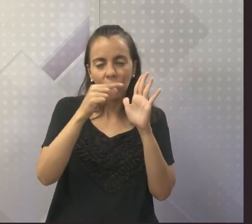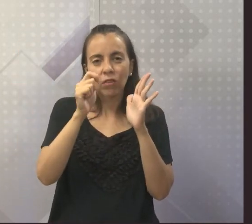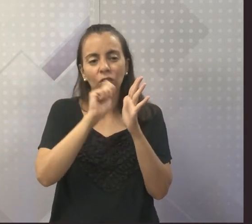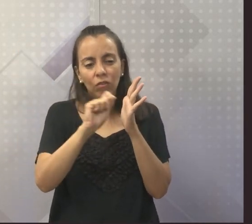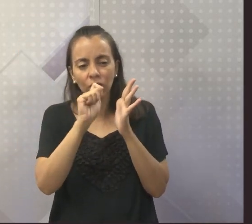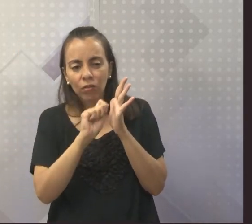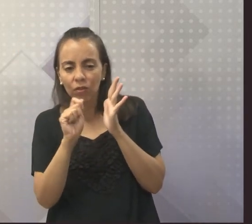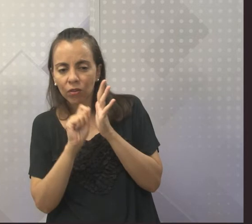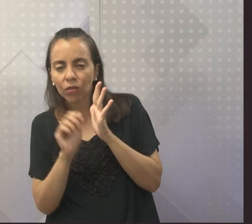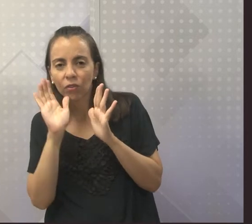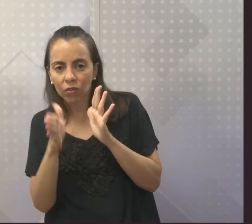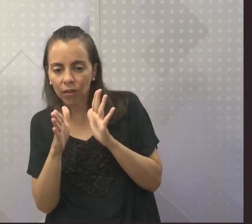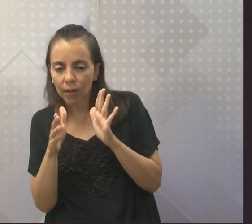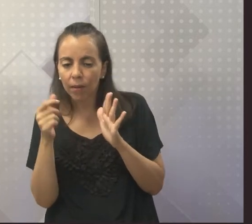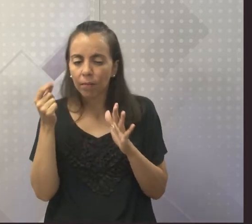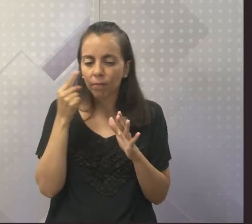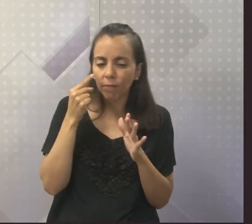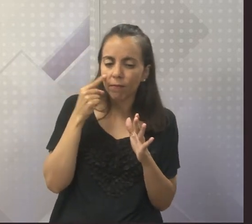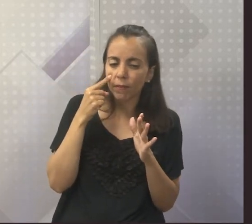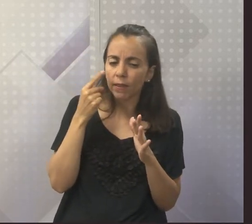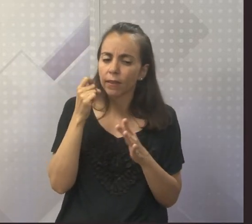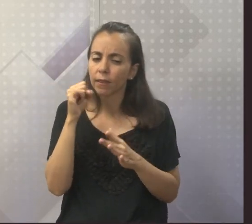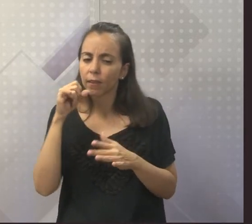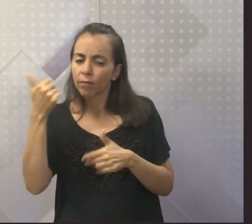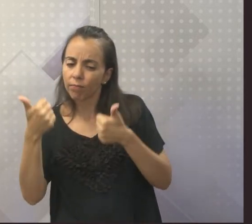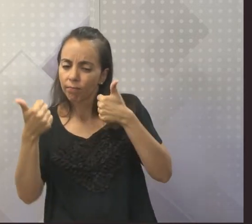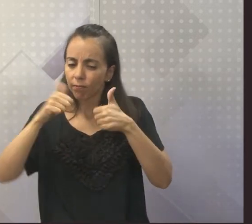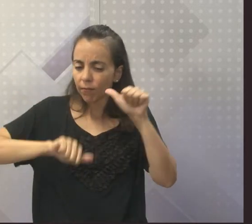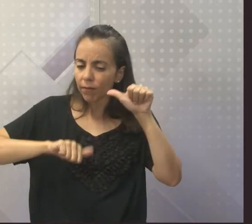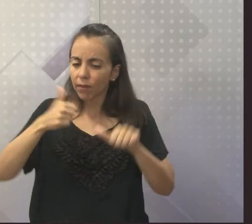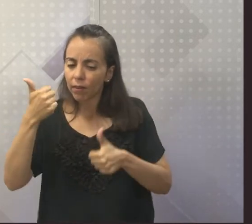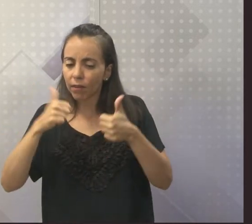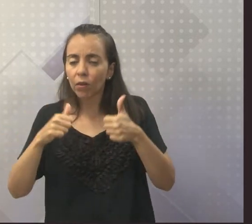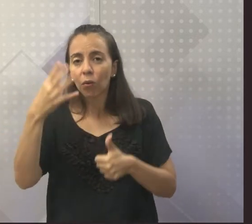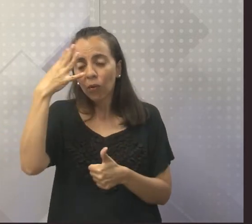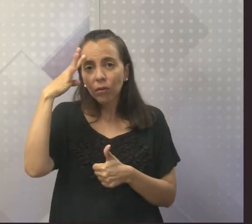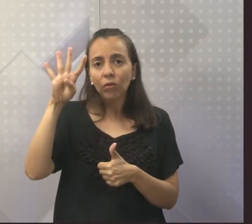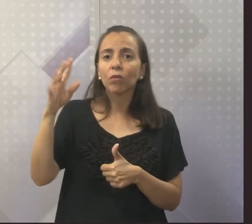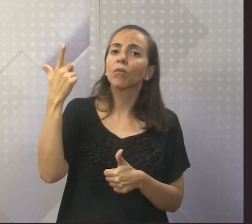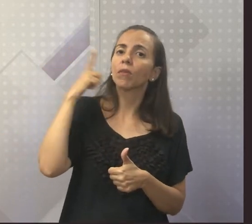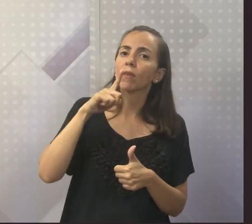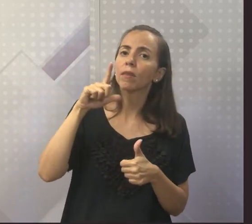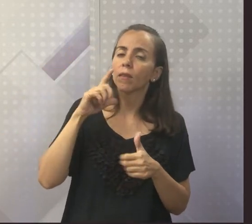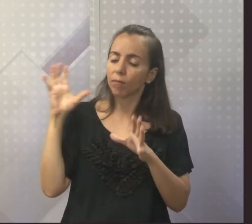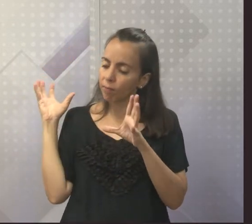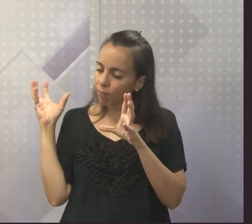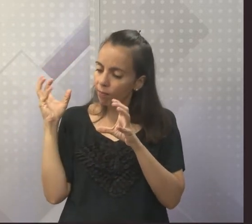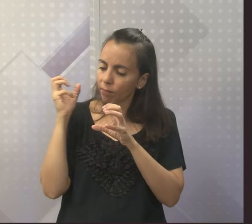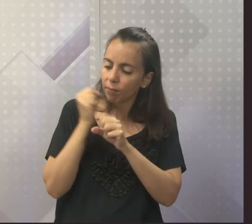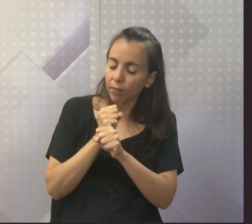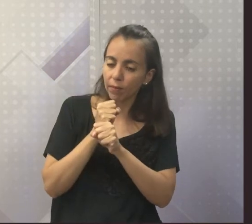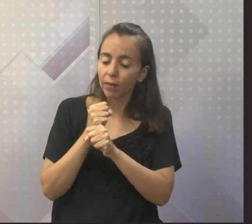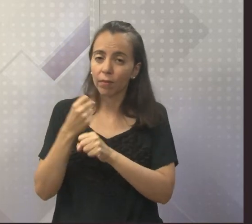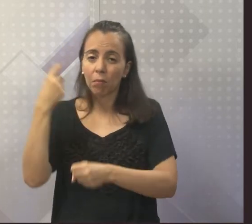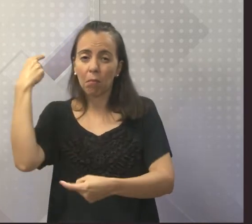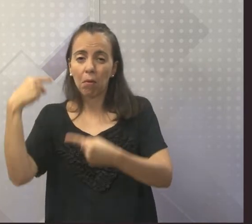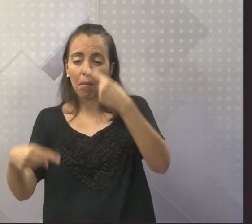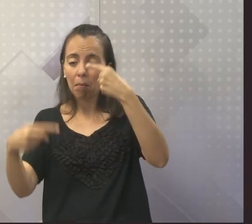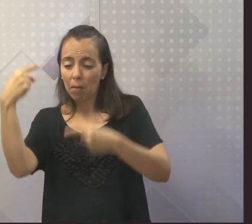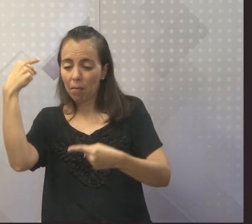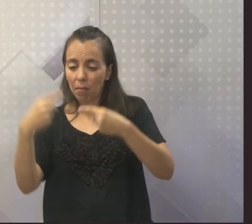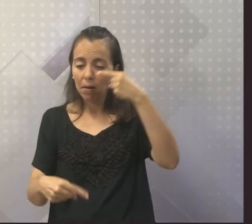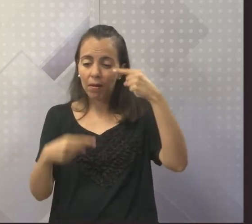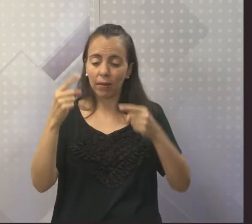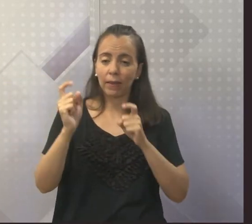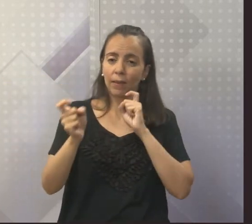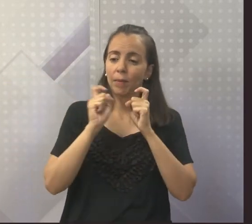Bevilacqua. Em apenas quatro dias, essa revisão causou intrigas e discussões